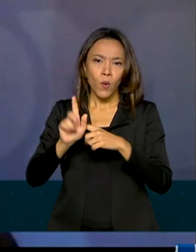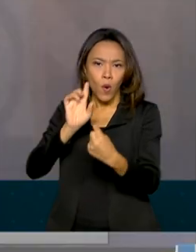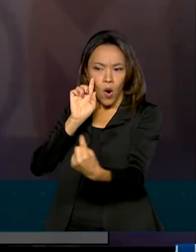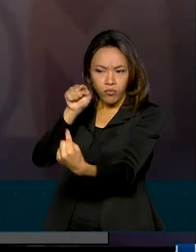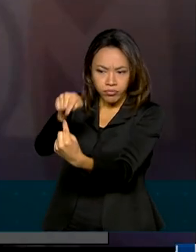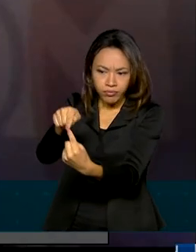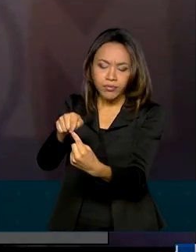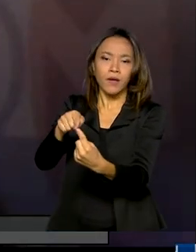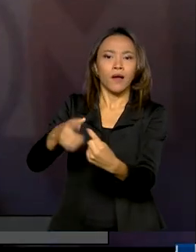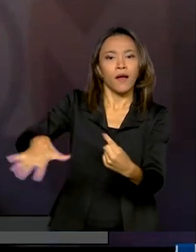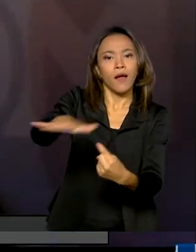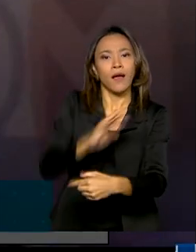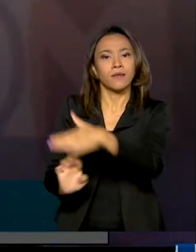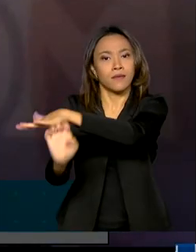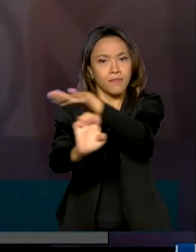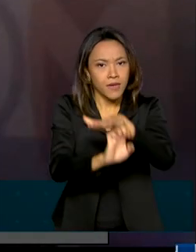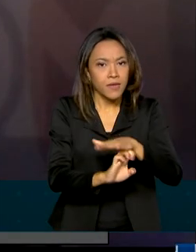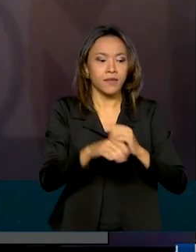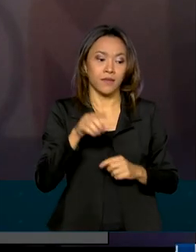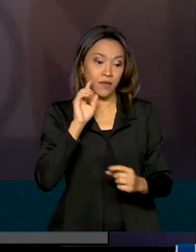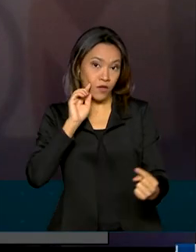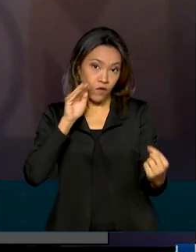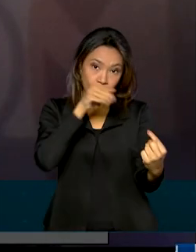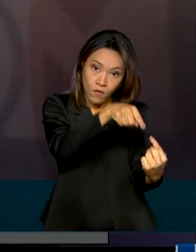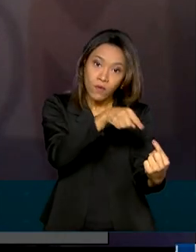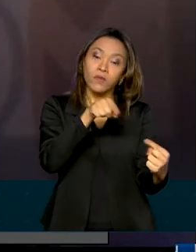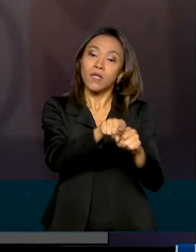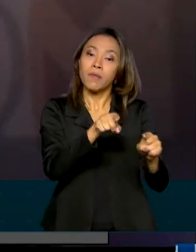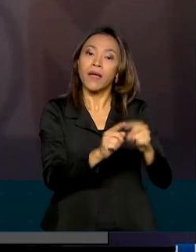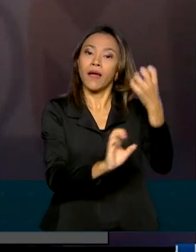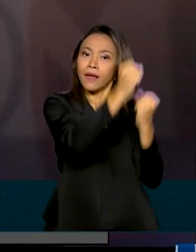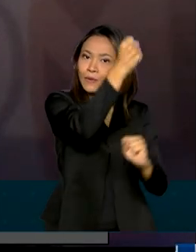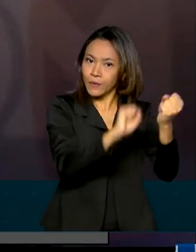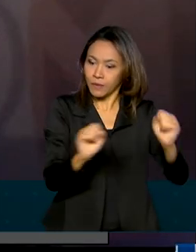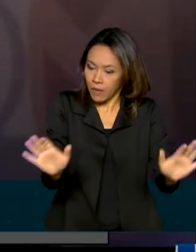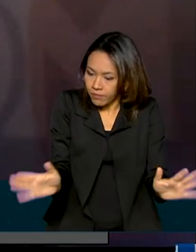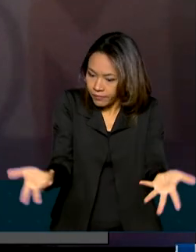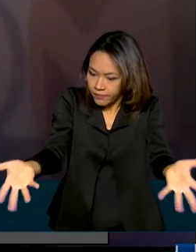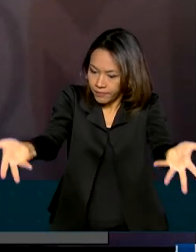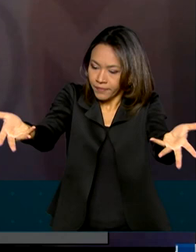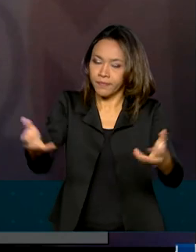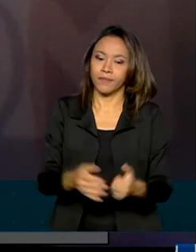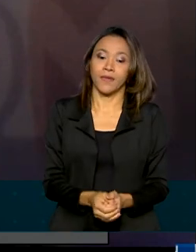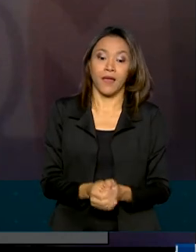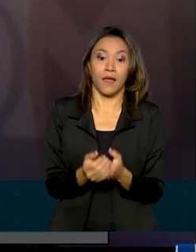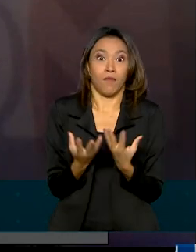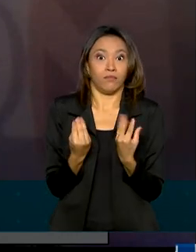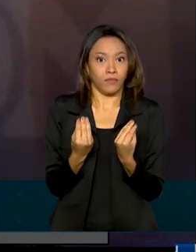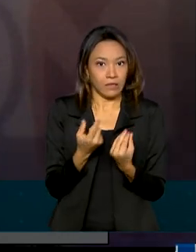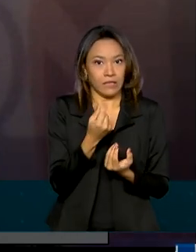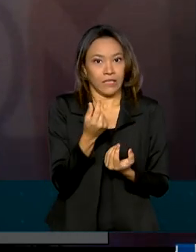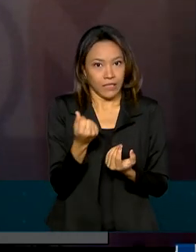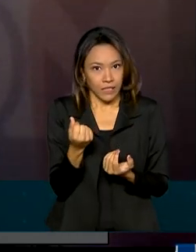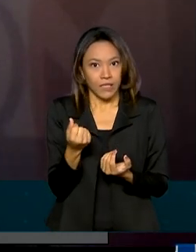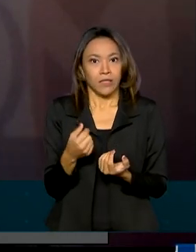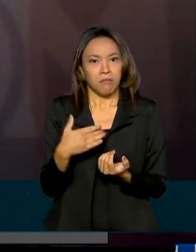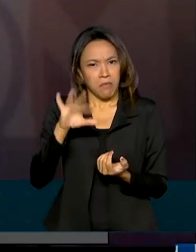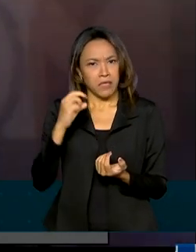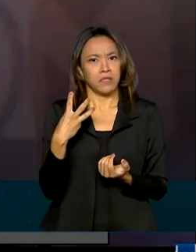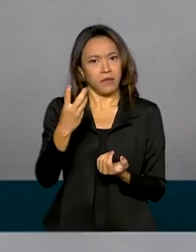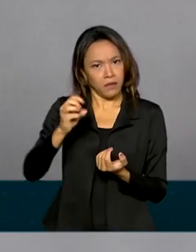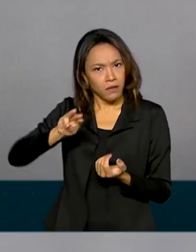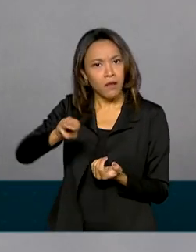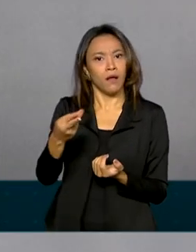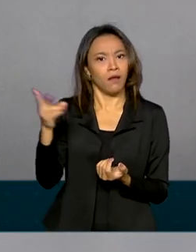indústria. Nos próximos anos, nós estaremos falando em trilhões de reais. É muito dinheiro que vem para a